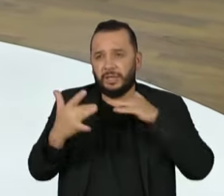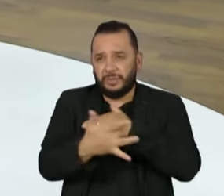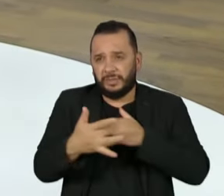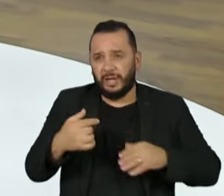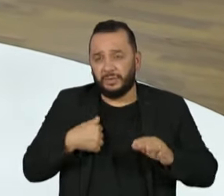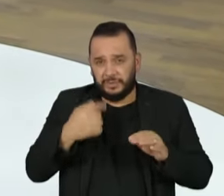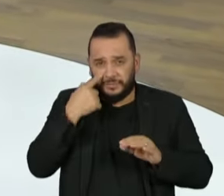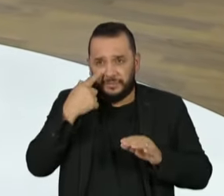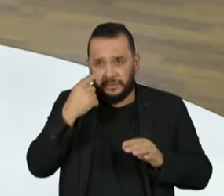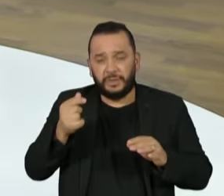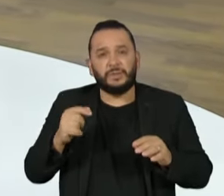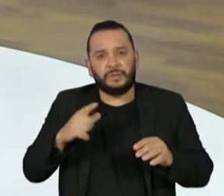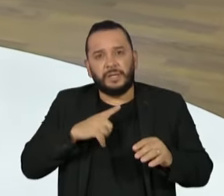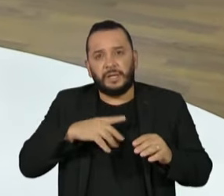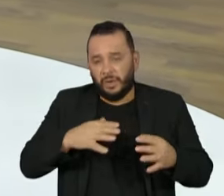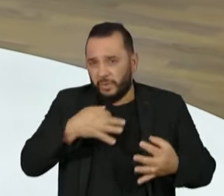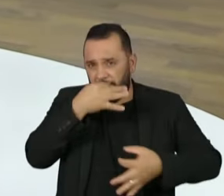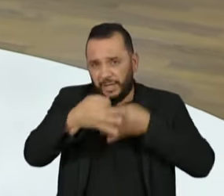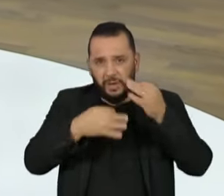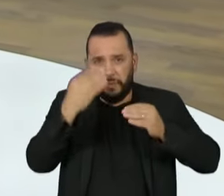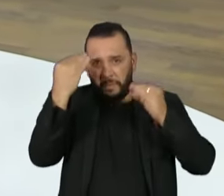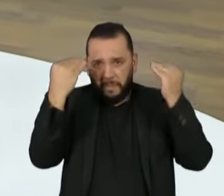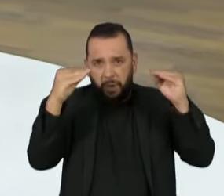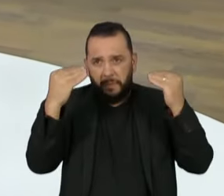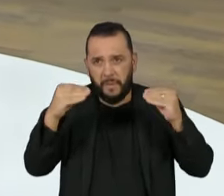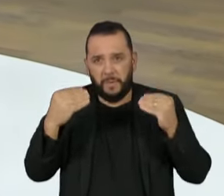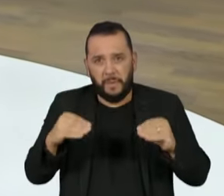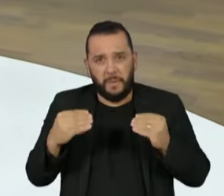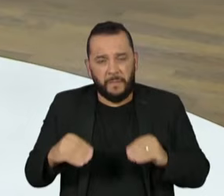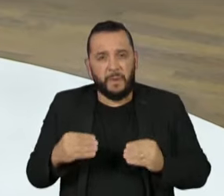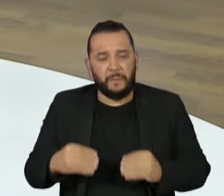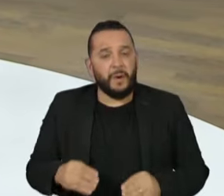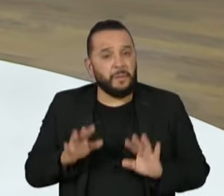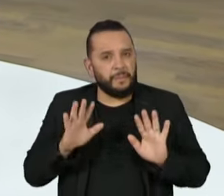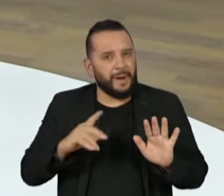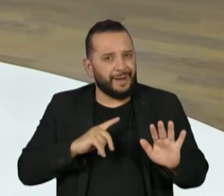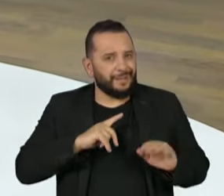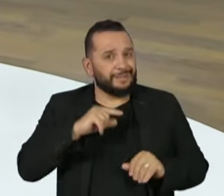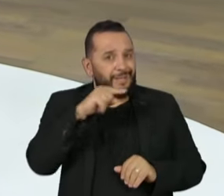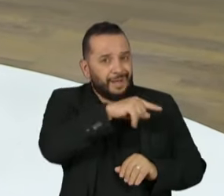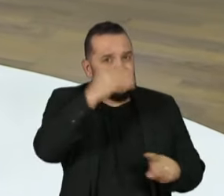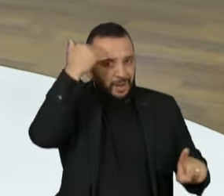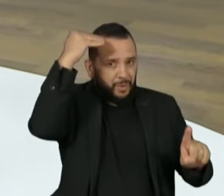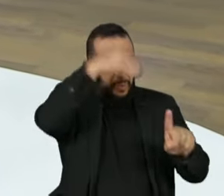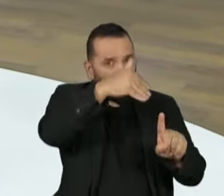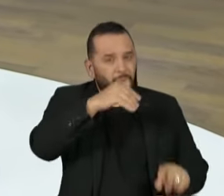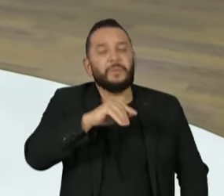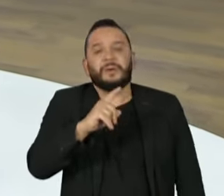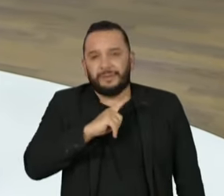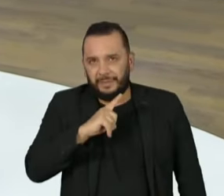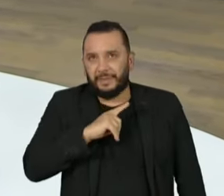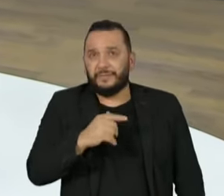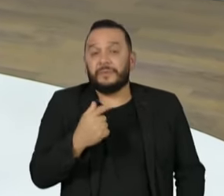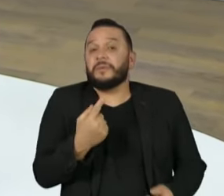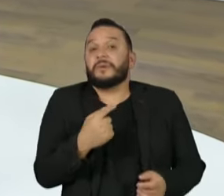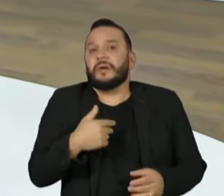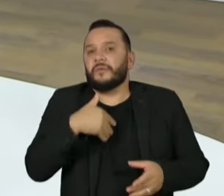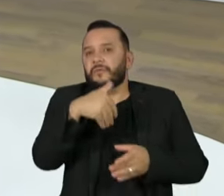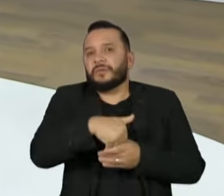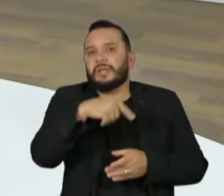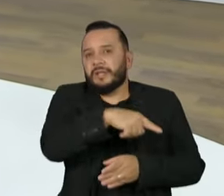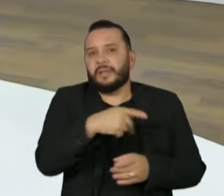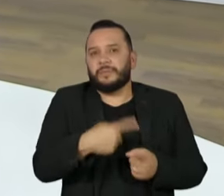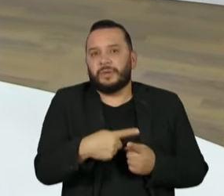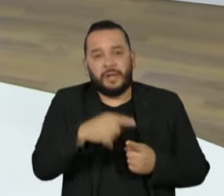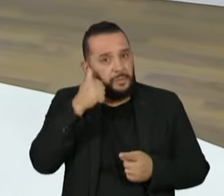comentários sexistas a todo momento. No conteúdo, não. Não vai se votar numa mulher pelo simples fato de ser mulher,